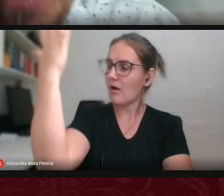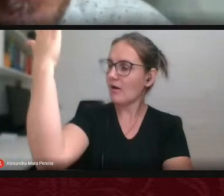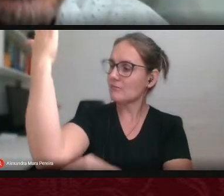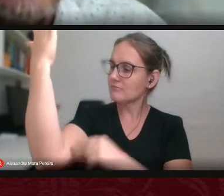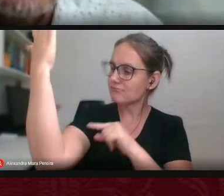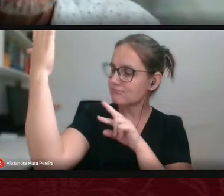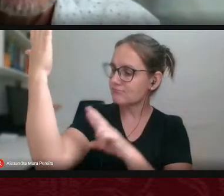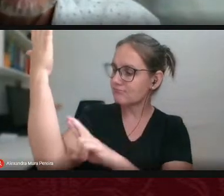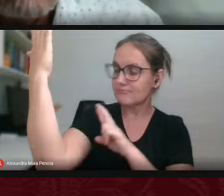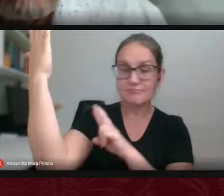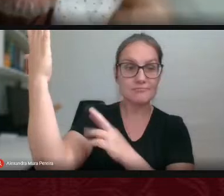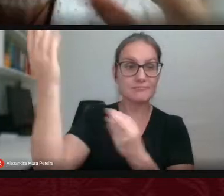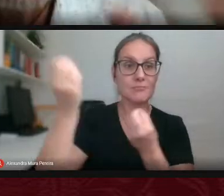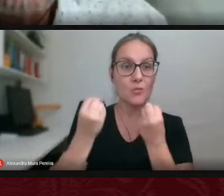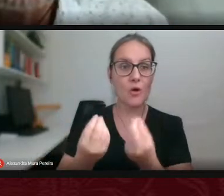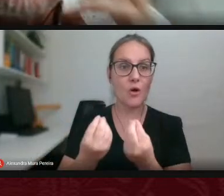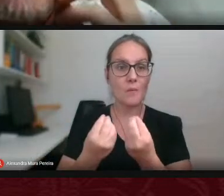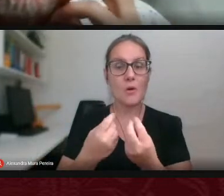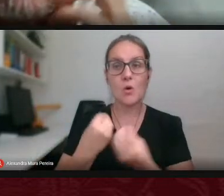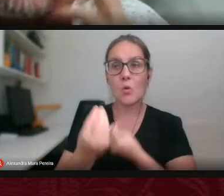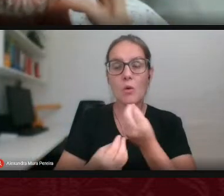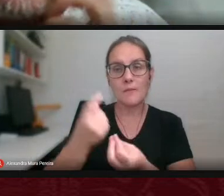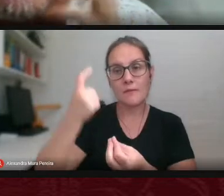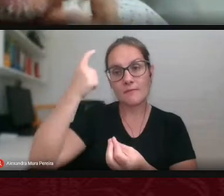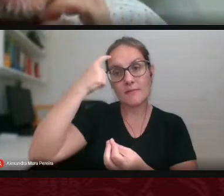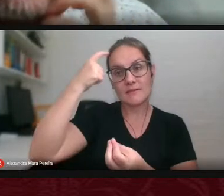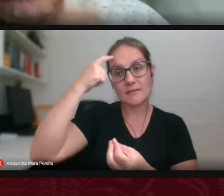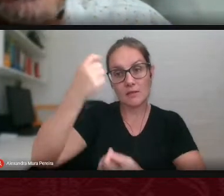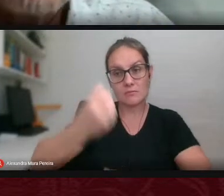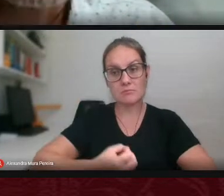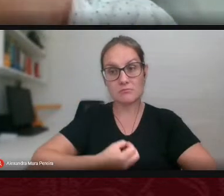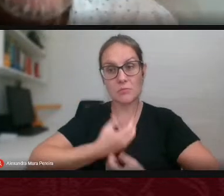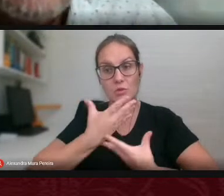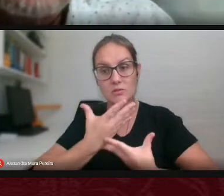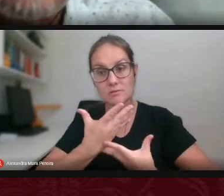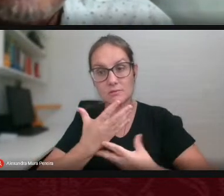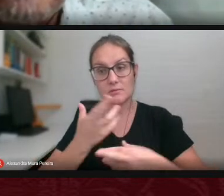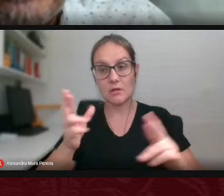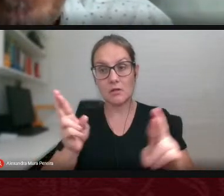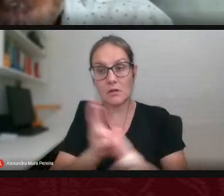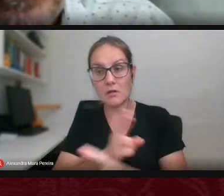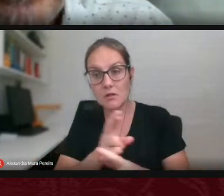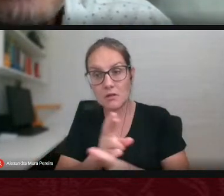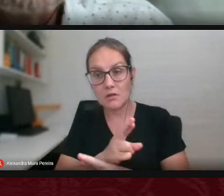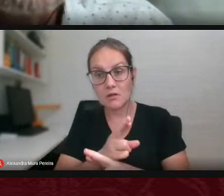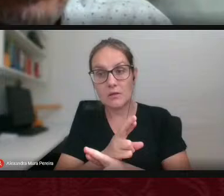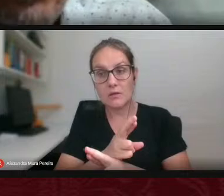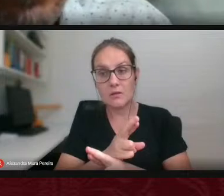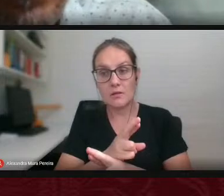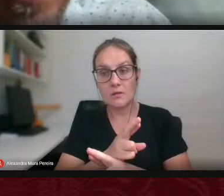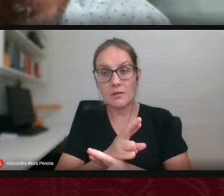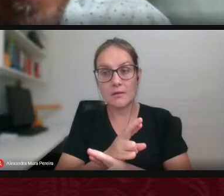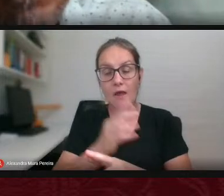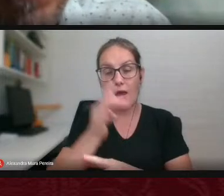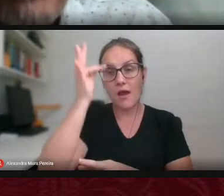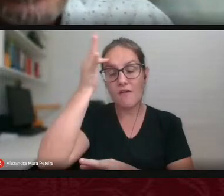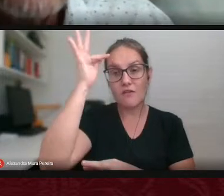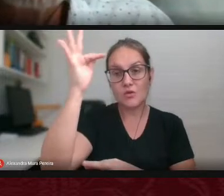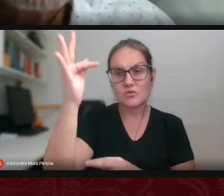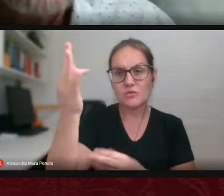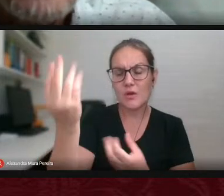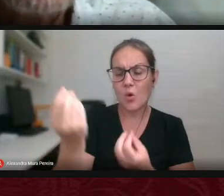adiante como pensar então essa poesia relacionada à filosofia